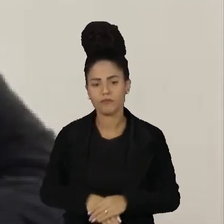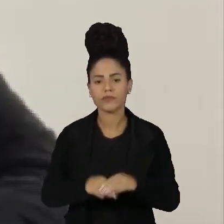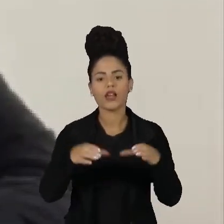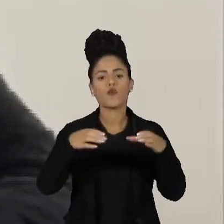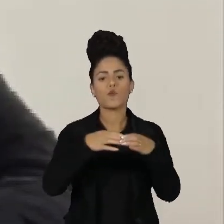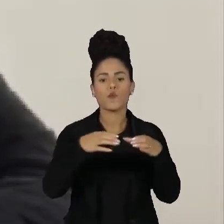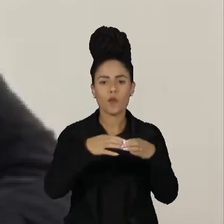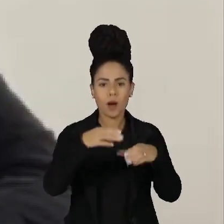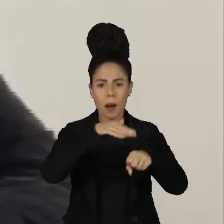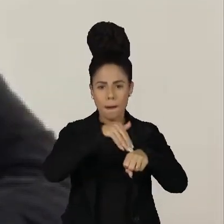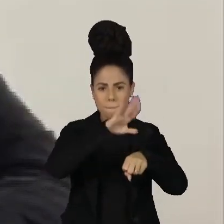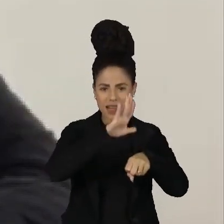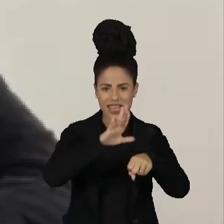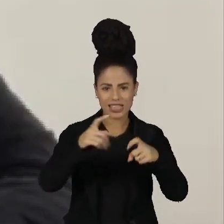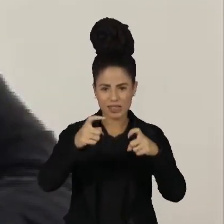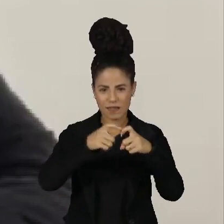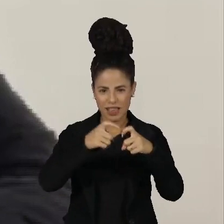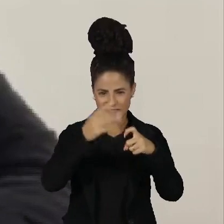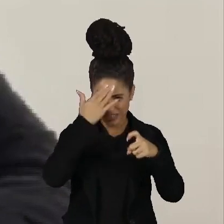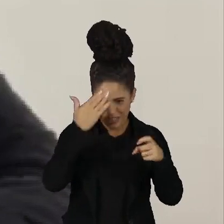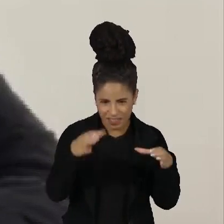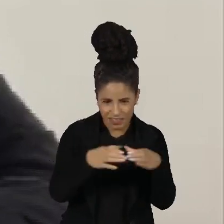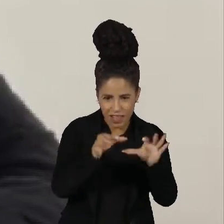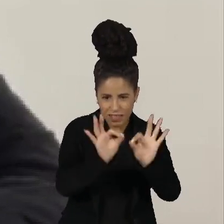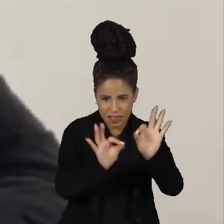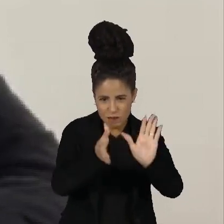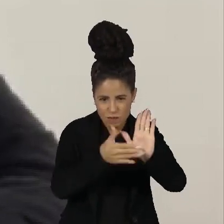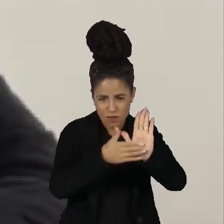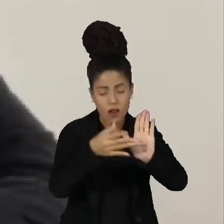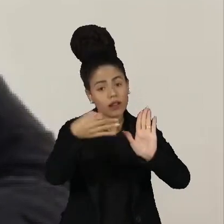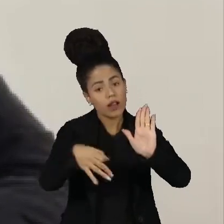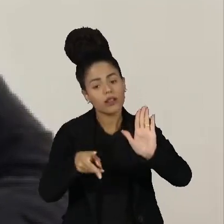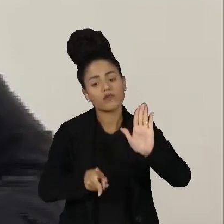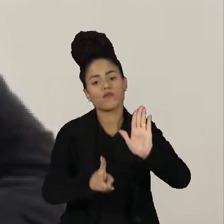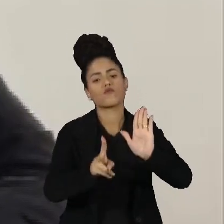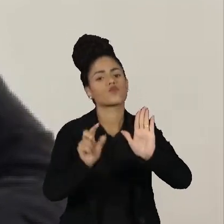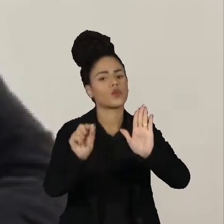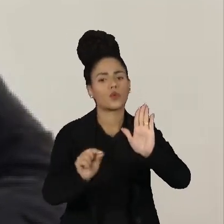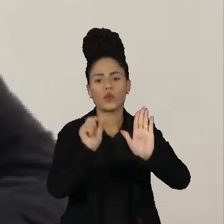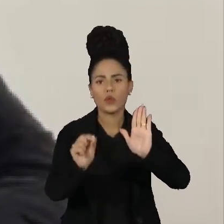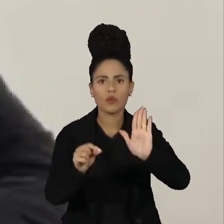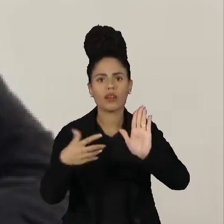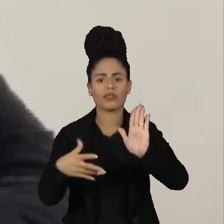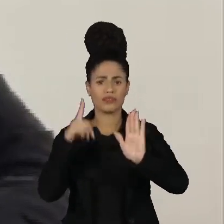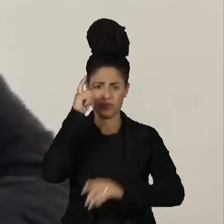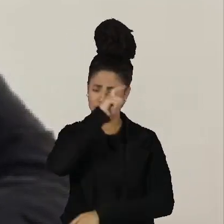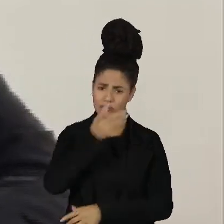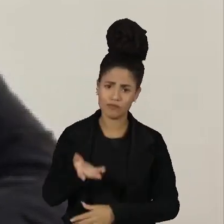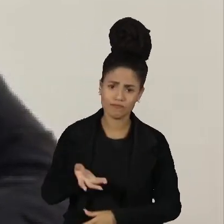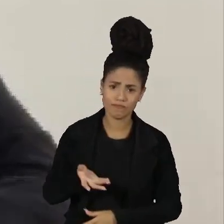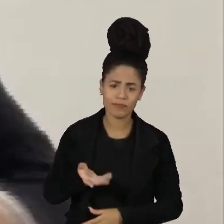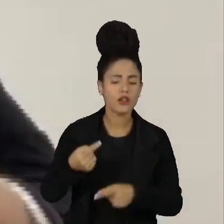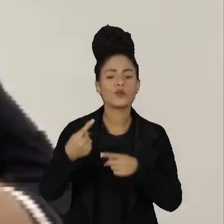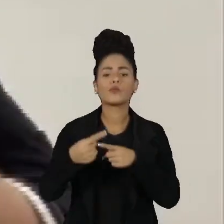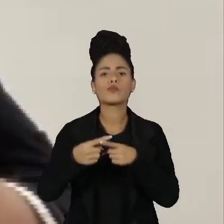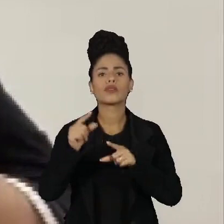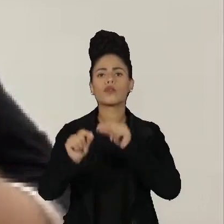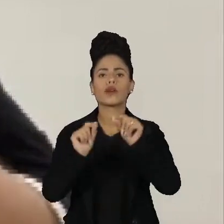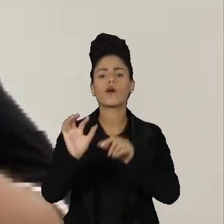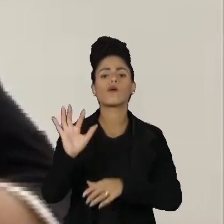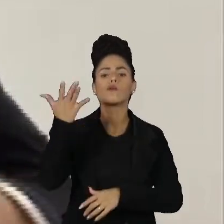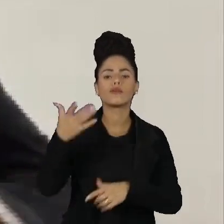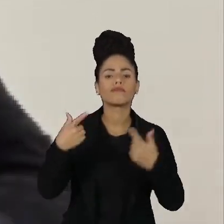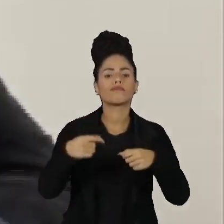tenta resolver essa questão, mas ele não pode continuar sofrendo tantas rupturas. Porque essa é